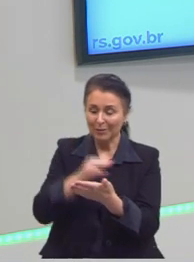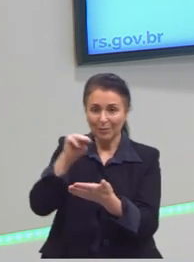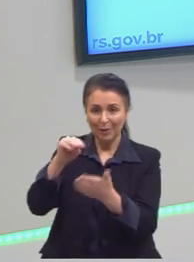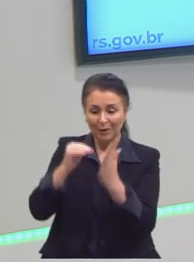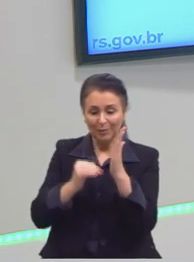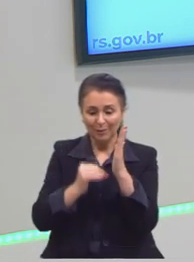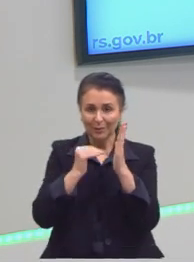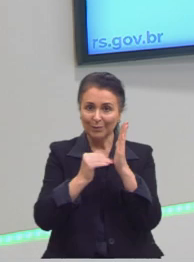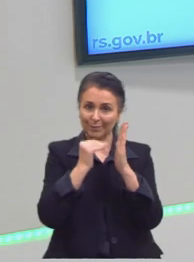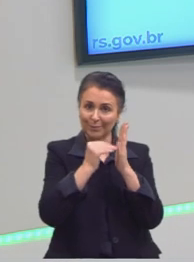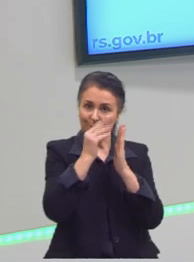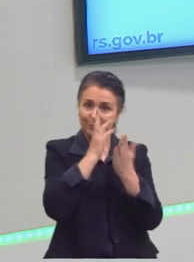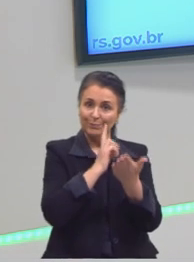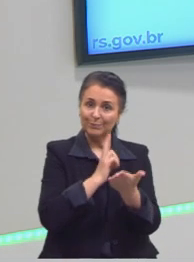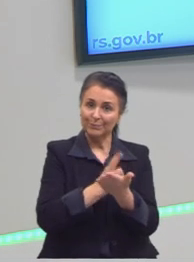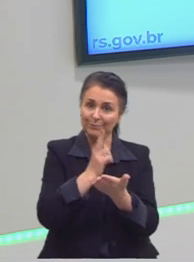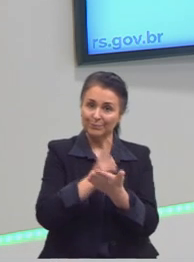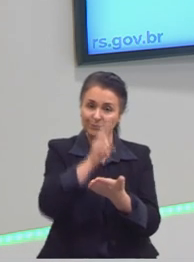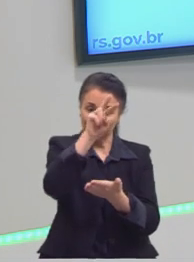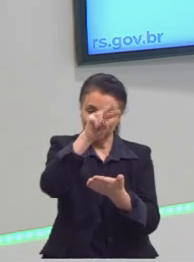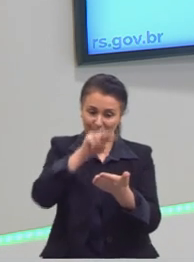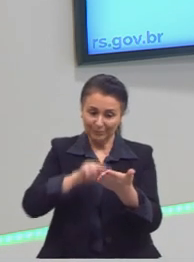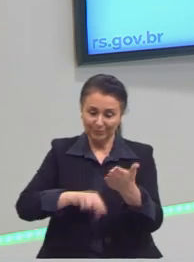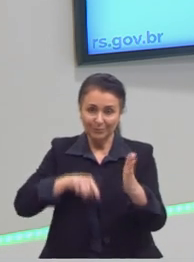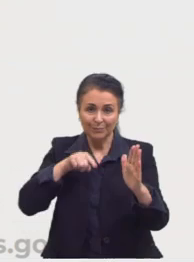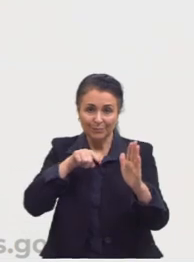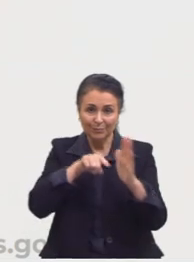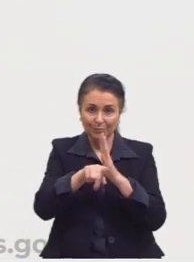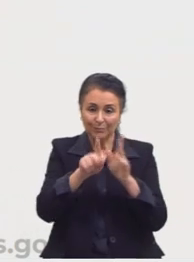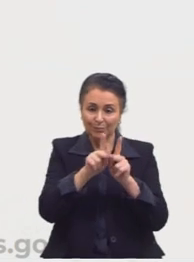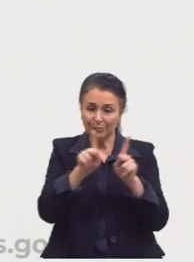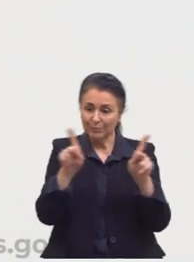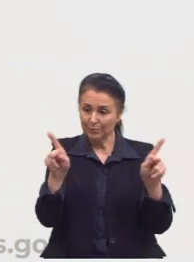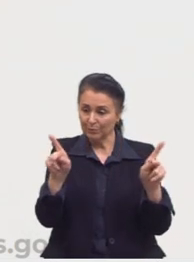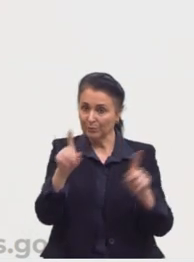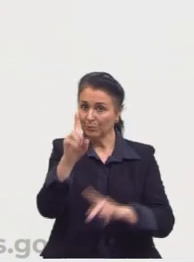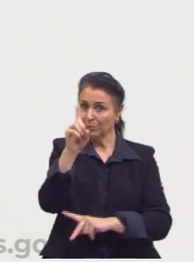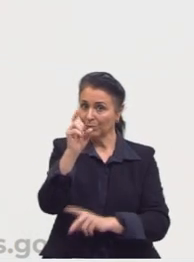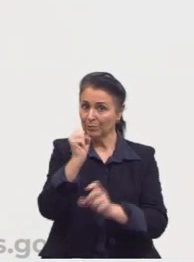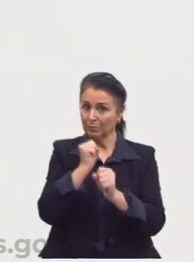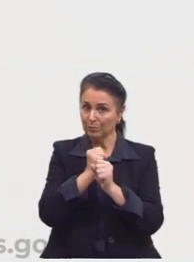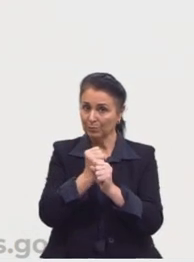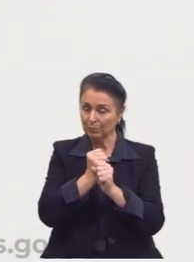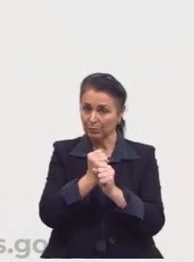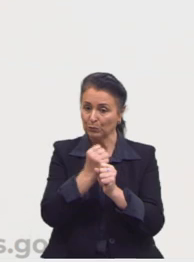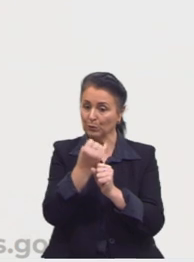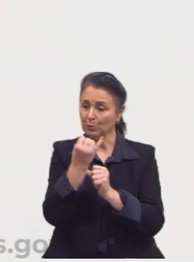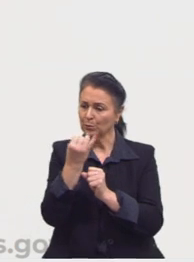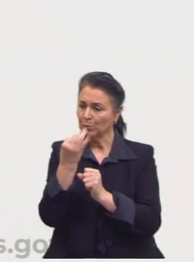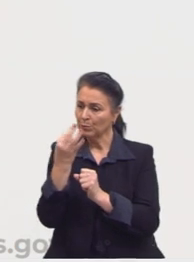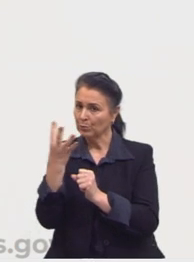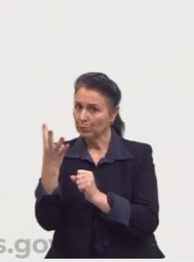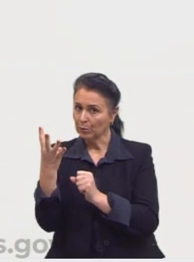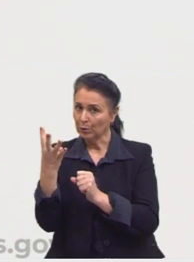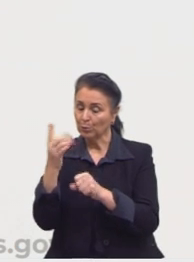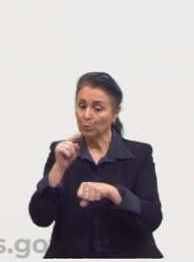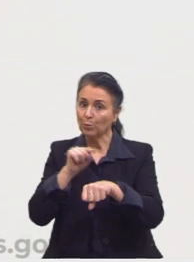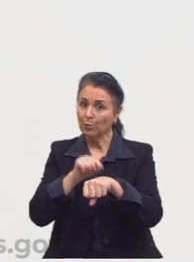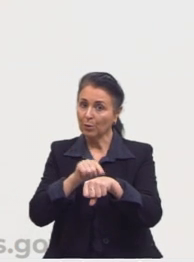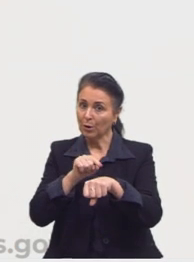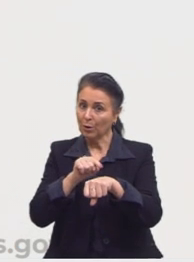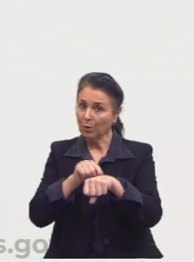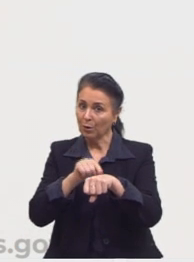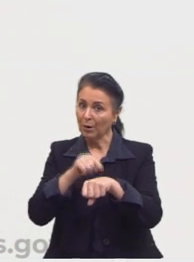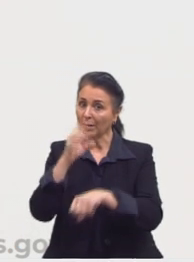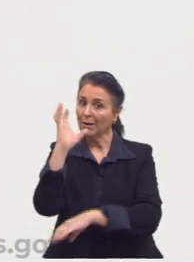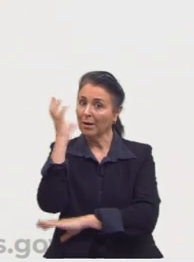Continuando a nossa leitura da questão, no período de um ano, contando a partir do instante em que a árvore